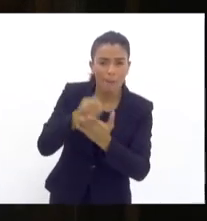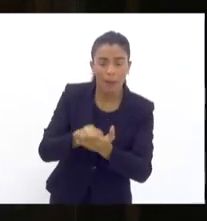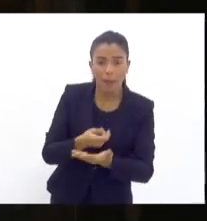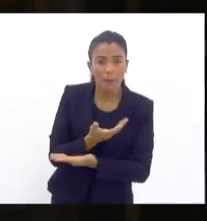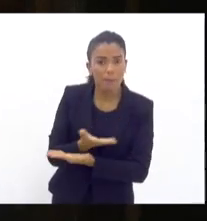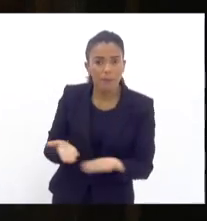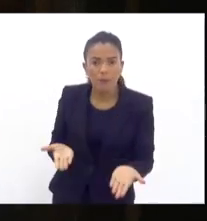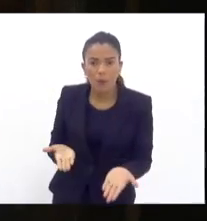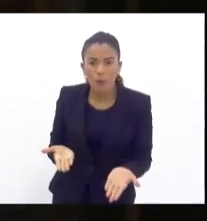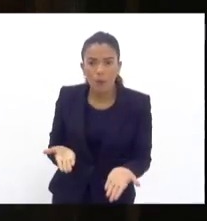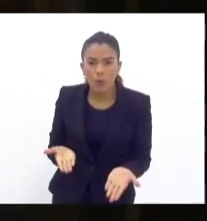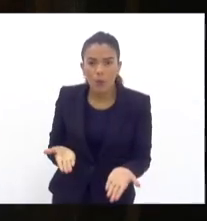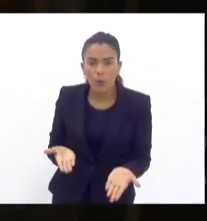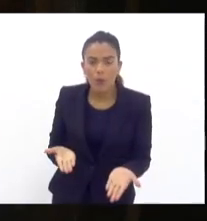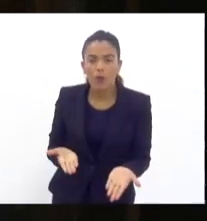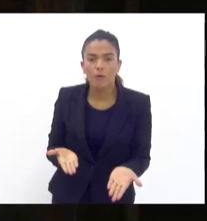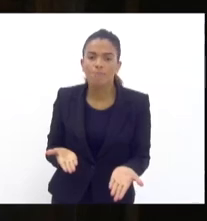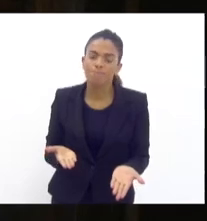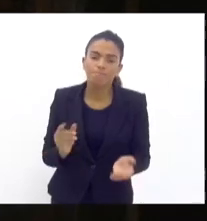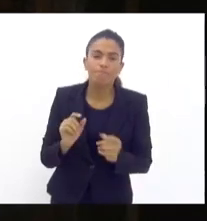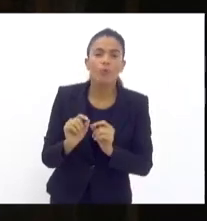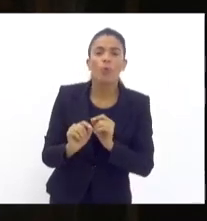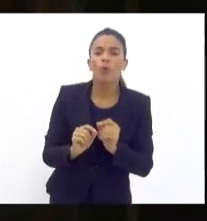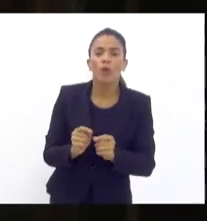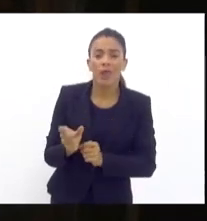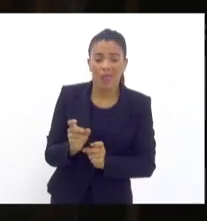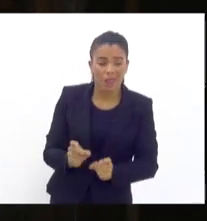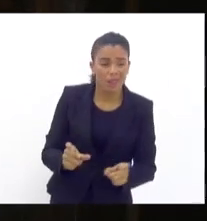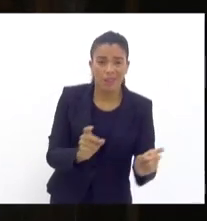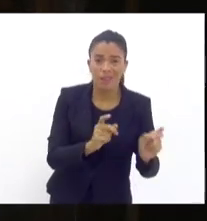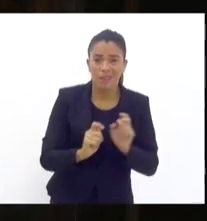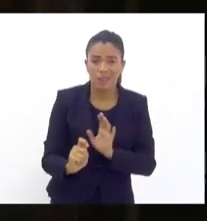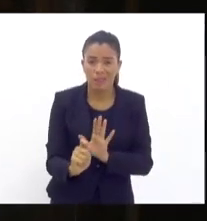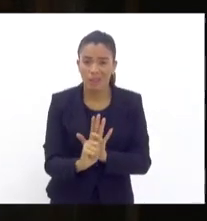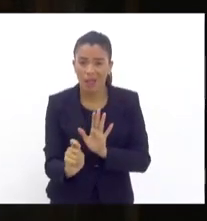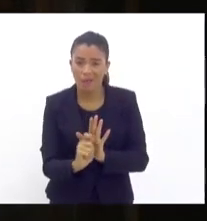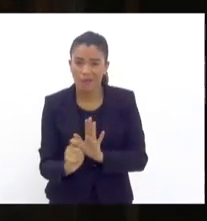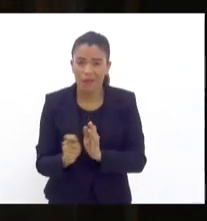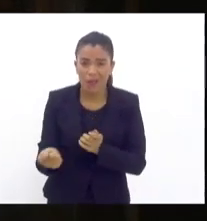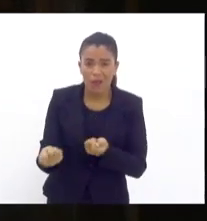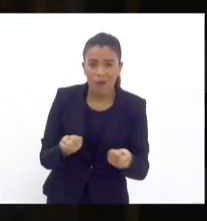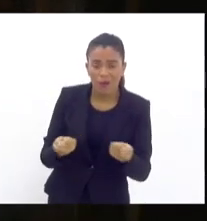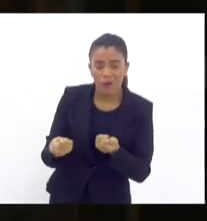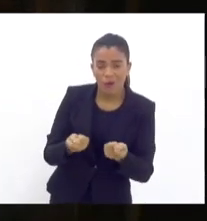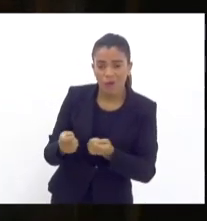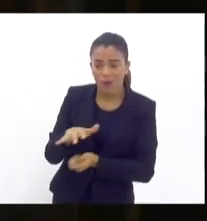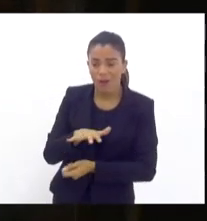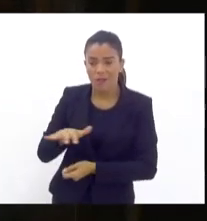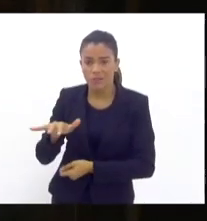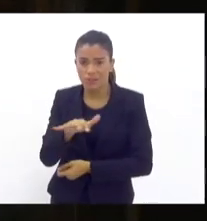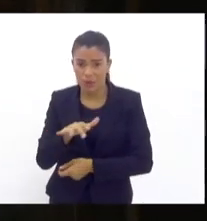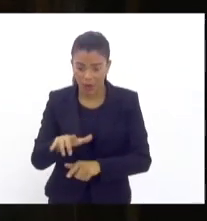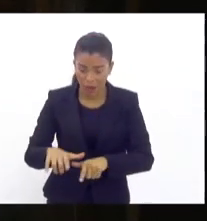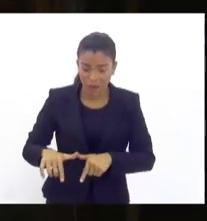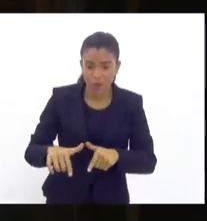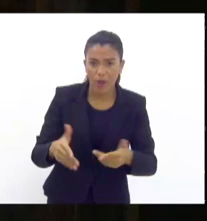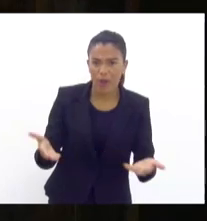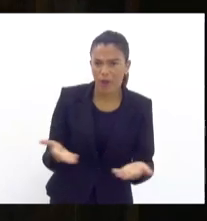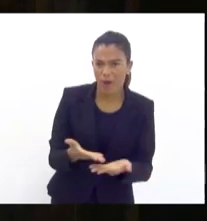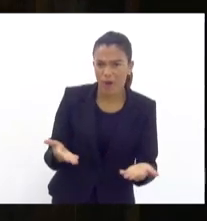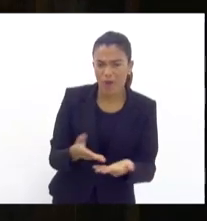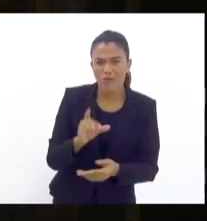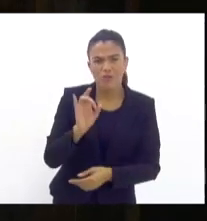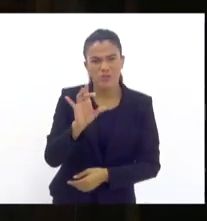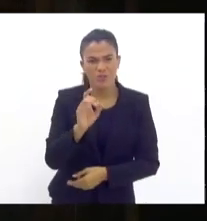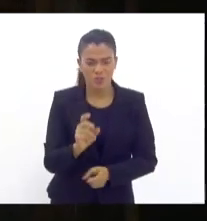renda, sua família. São traficantes que comandam uma organização, que é minunada nessa localidade, que atuam agora, não para